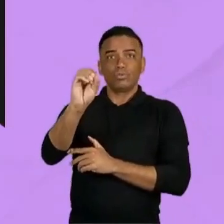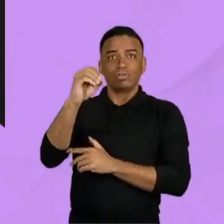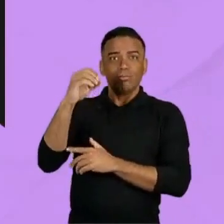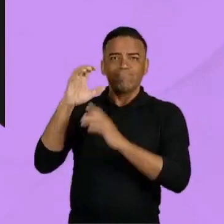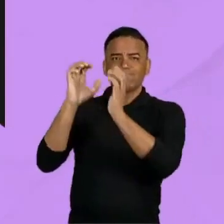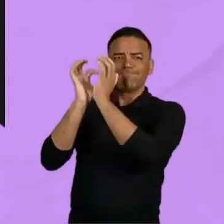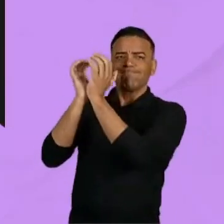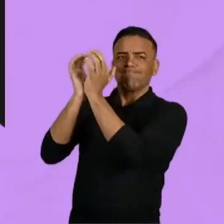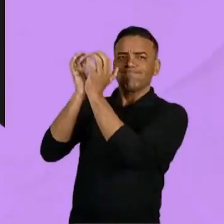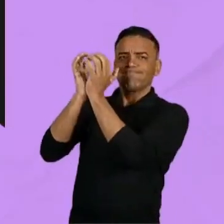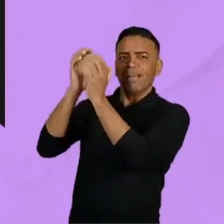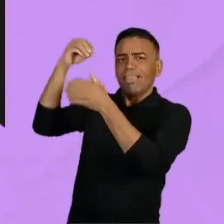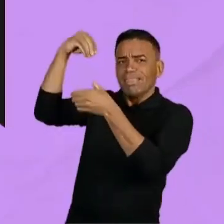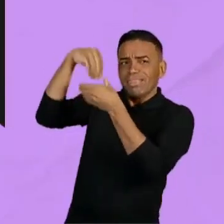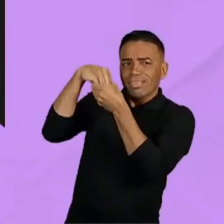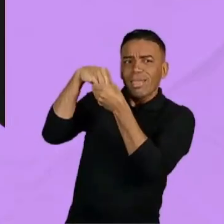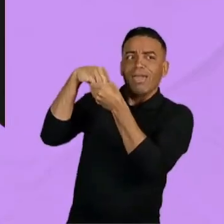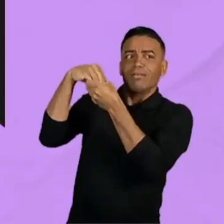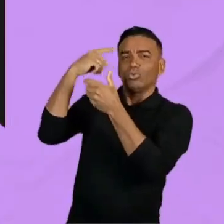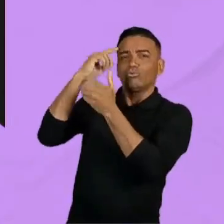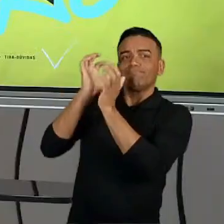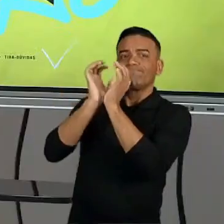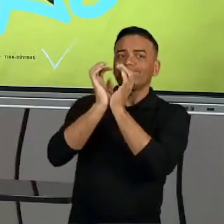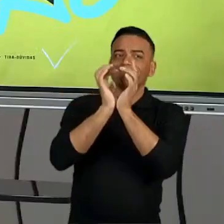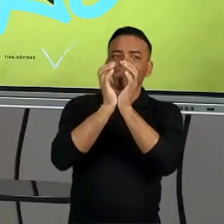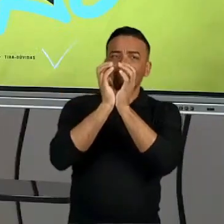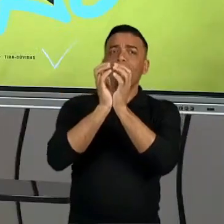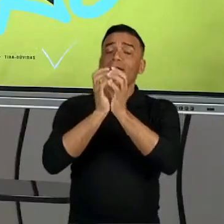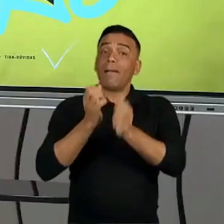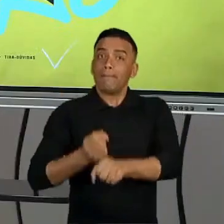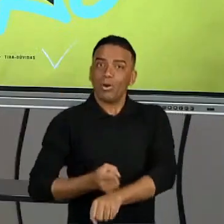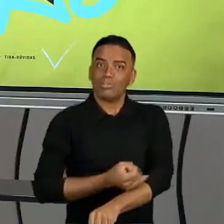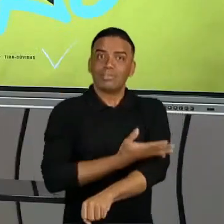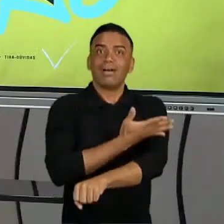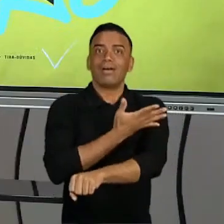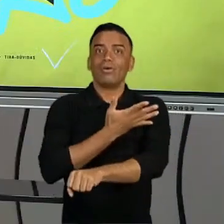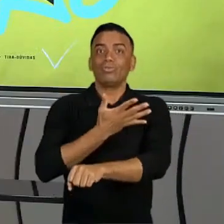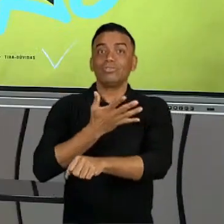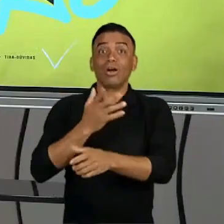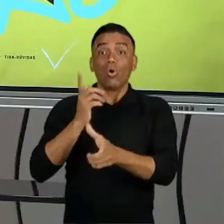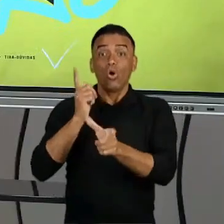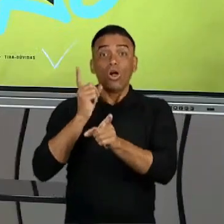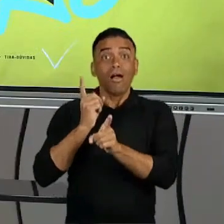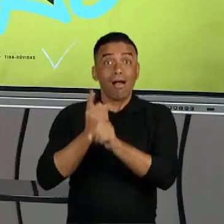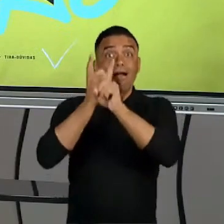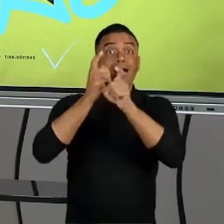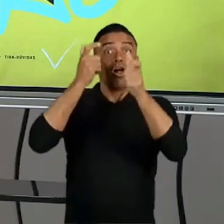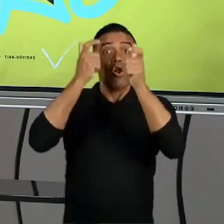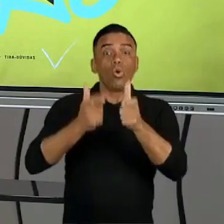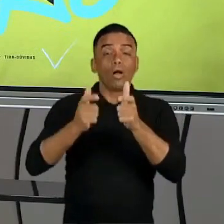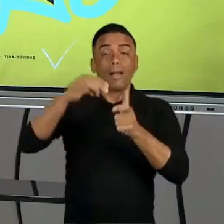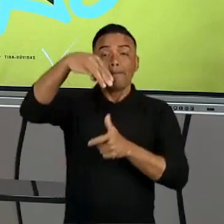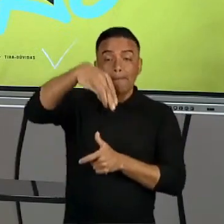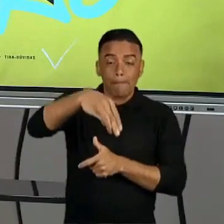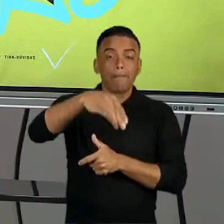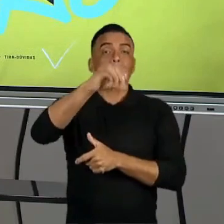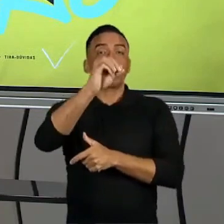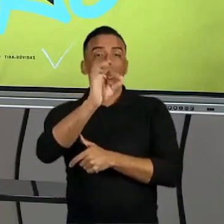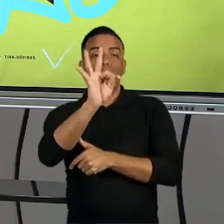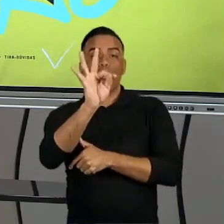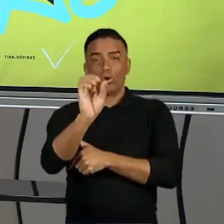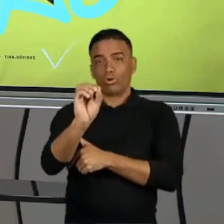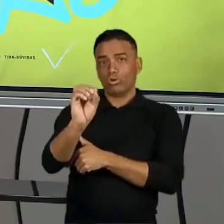cérebro, a parte mais interna, que está envolvida com emoções, e aí você ativa uma região que se chama região motora. A região motora é que faz com que a gente tenha esses